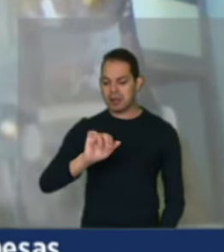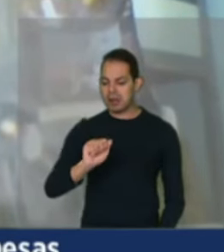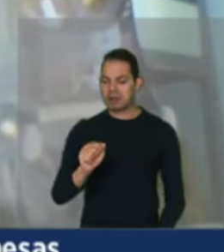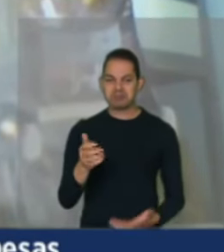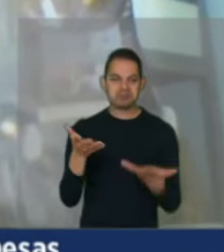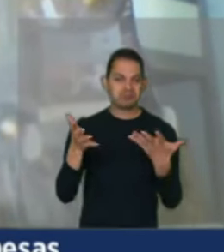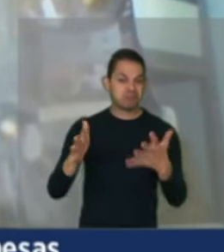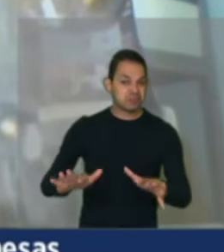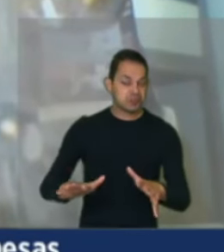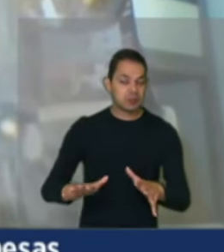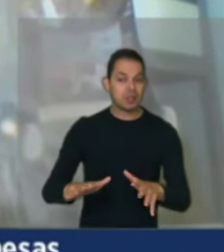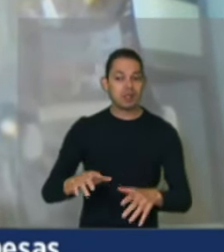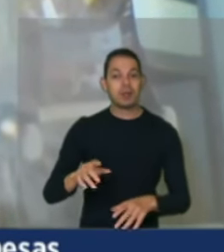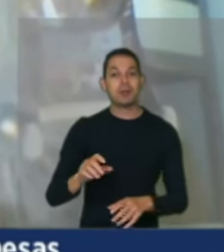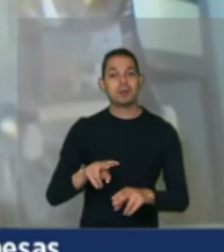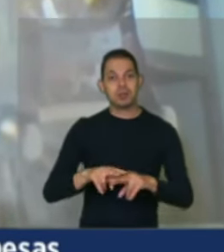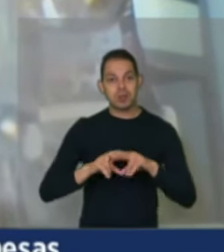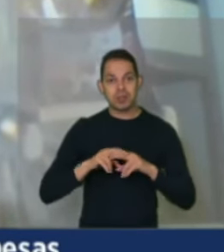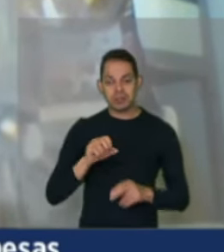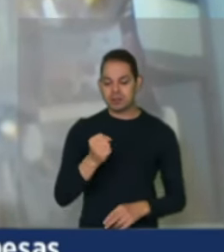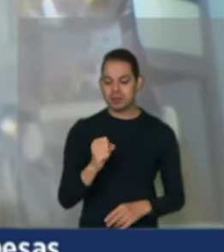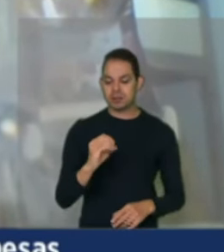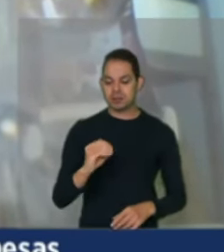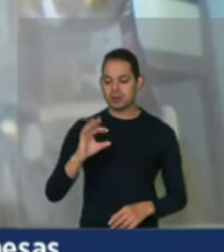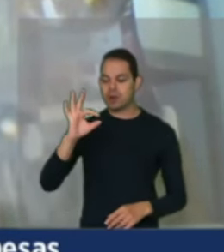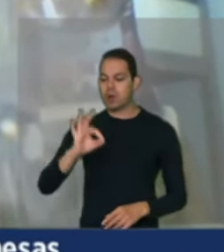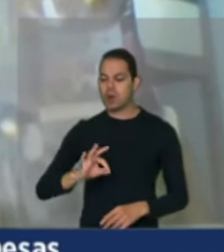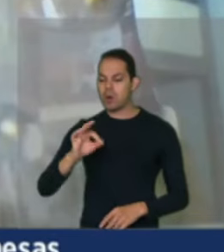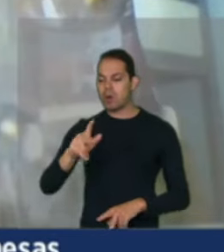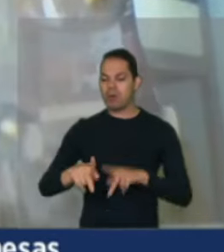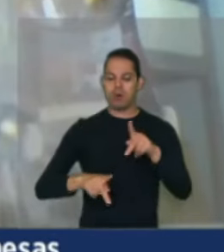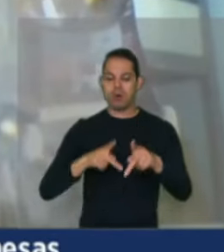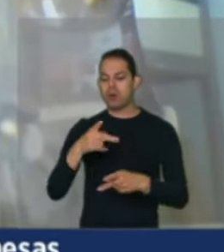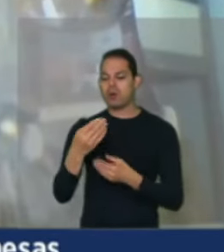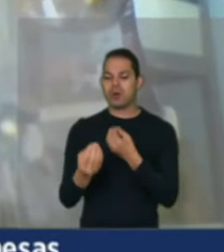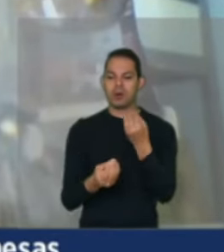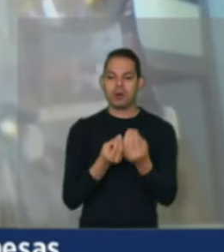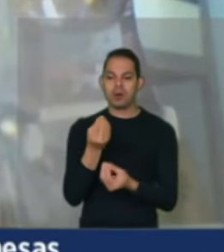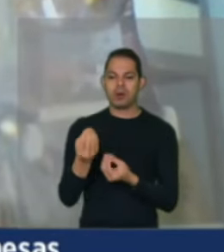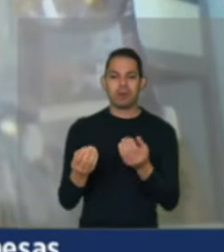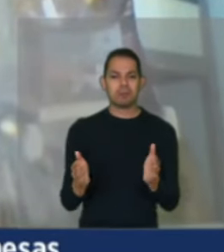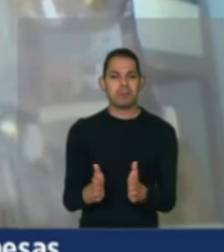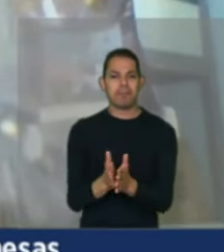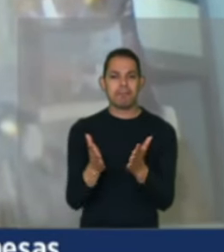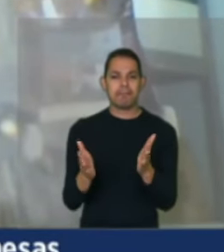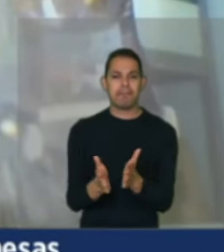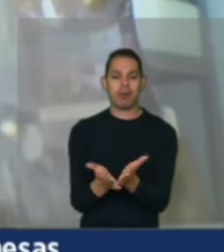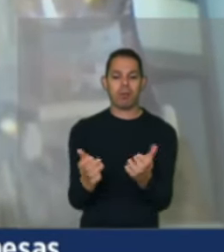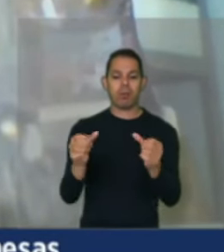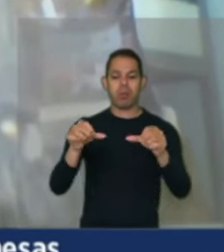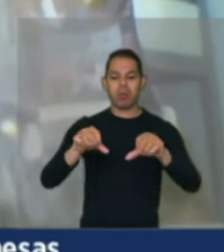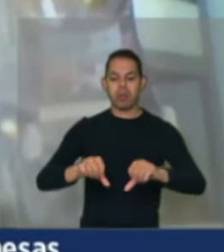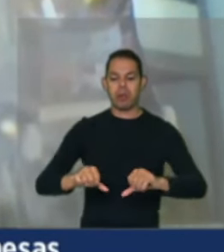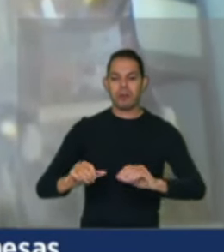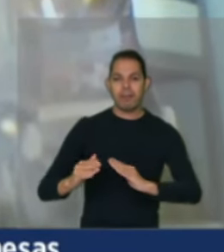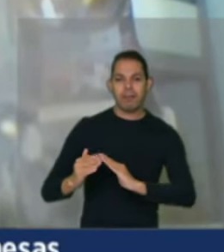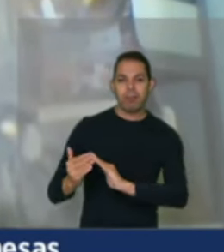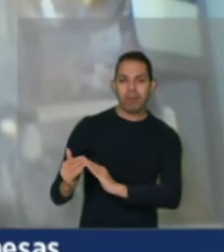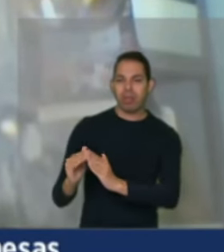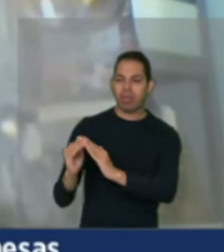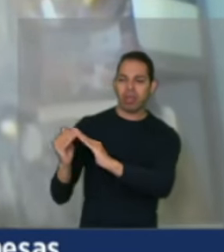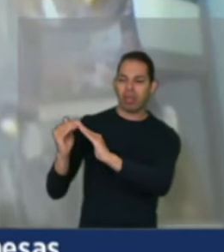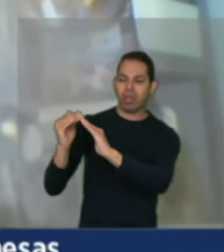Por isso, mais de 80% da população está nos bolsões de miséria das periferias urbanas